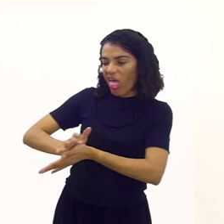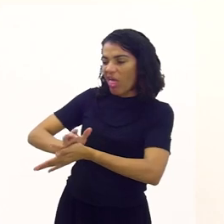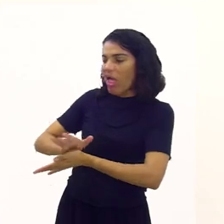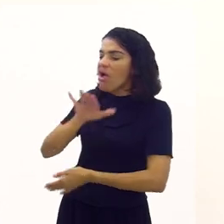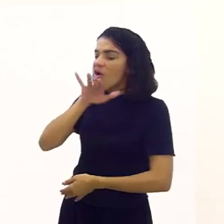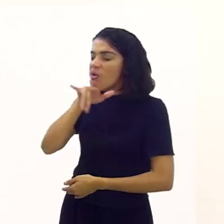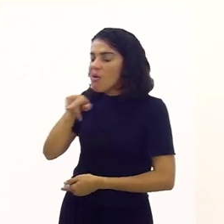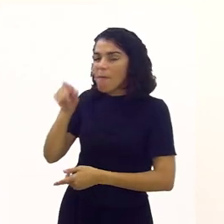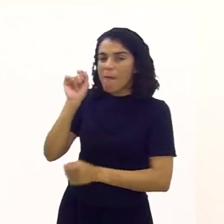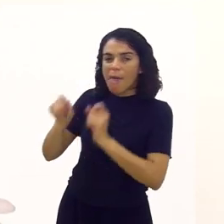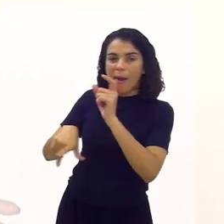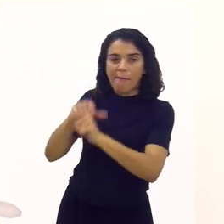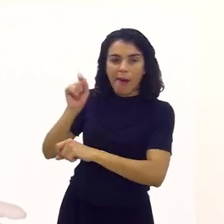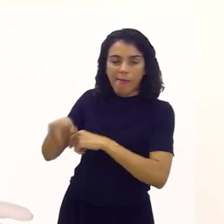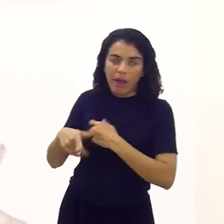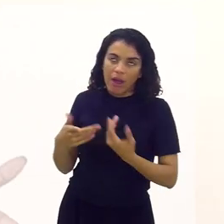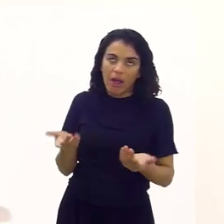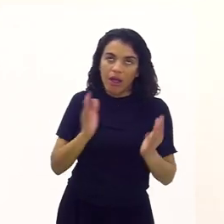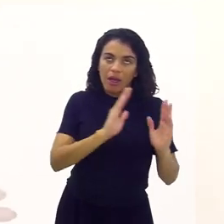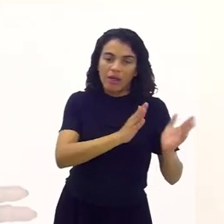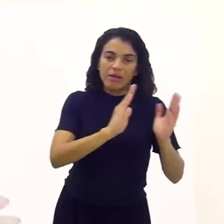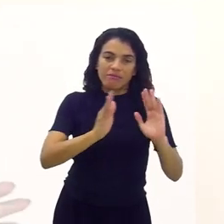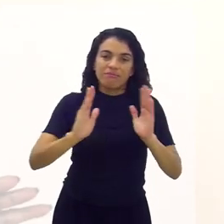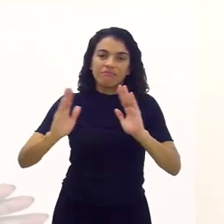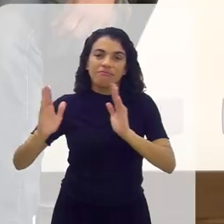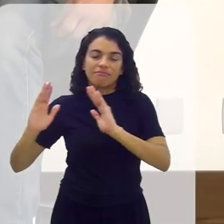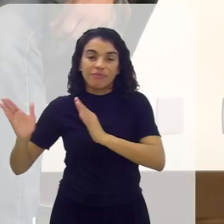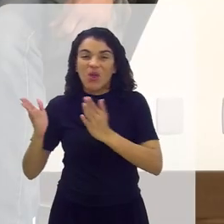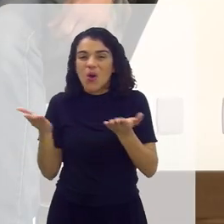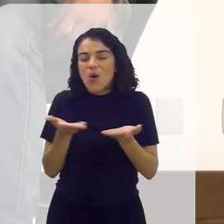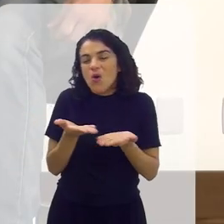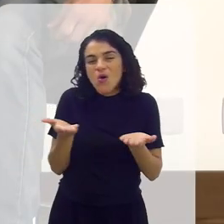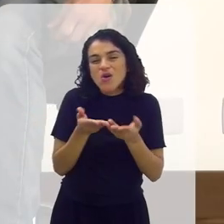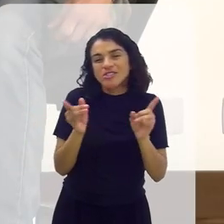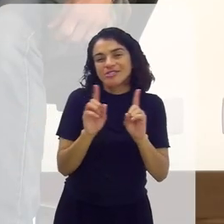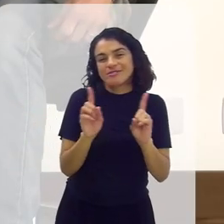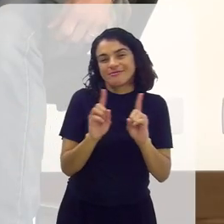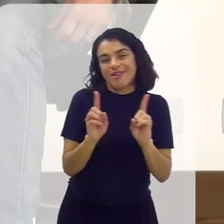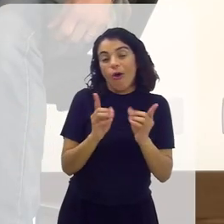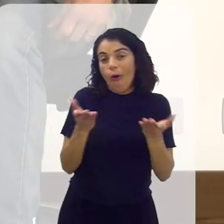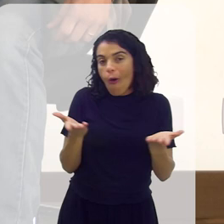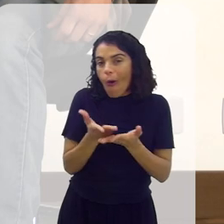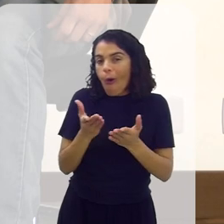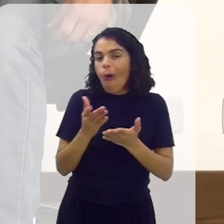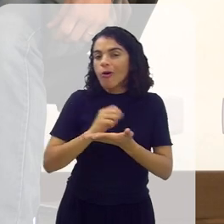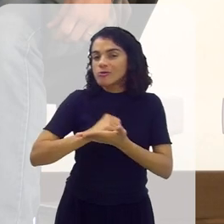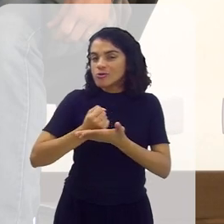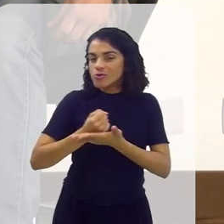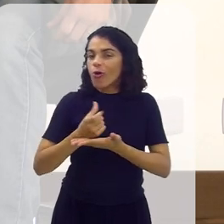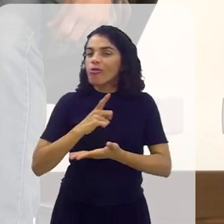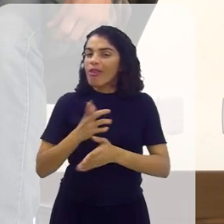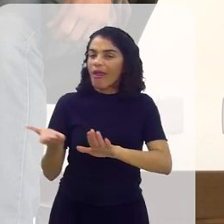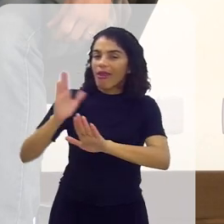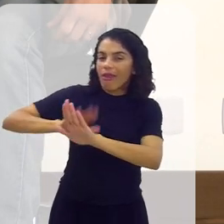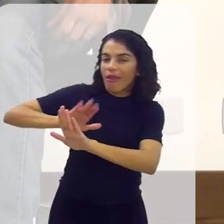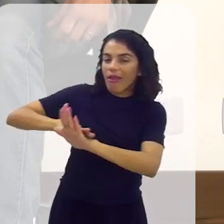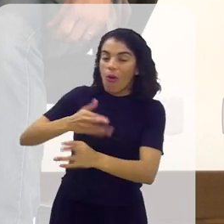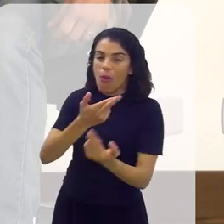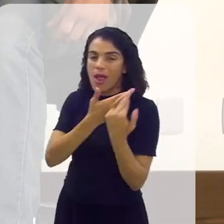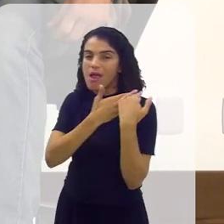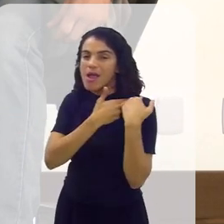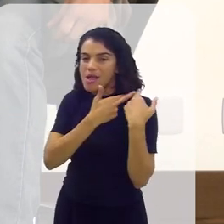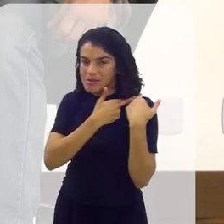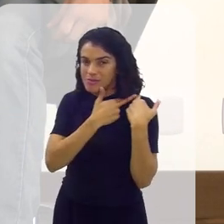já houve tempo de tanta coisa, é, gente? hoje não. Hoje acho que ele tem uma responsabilidade muito